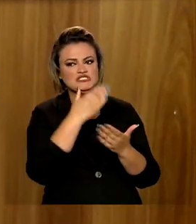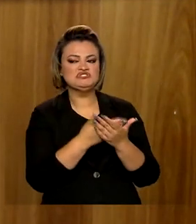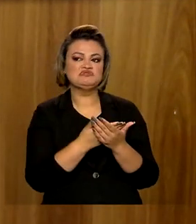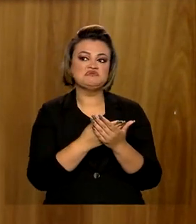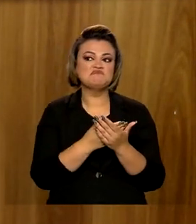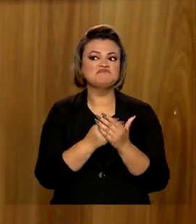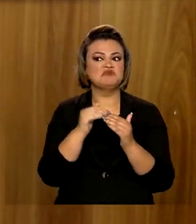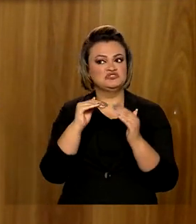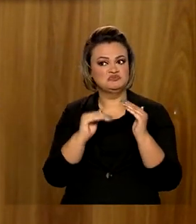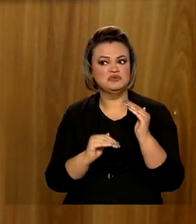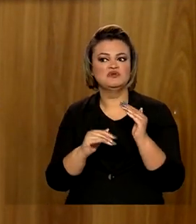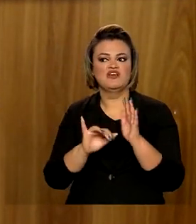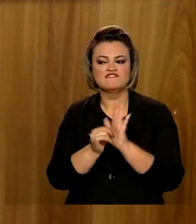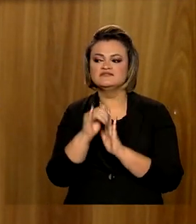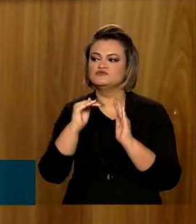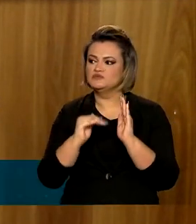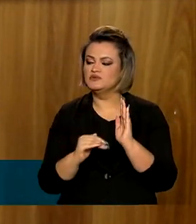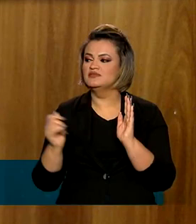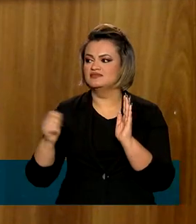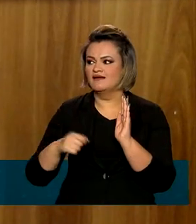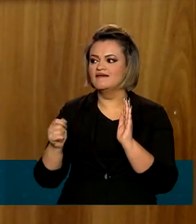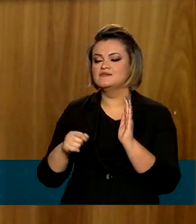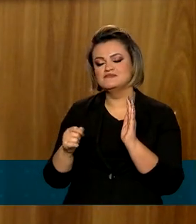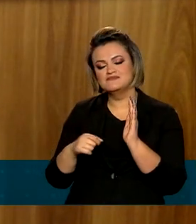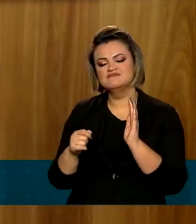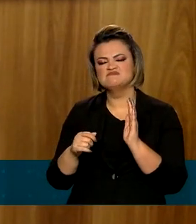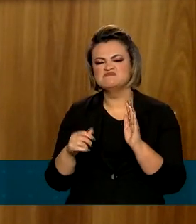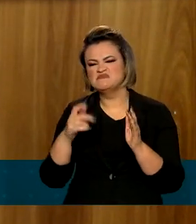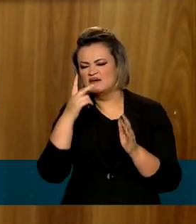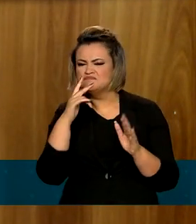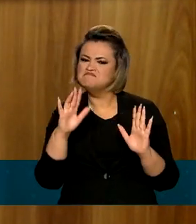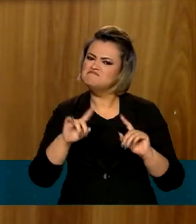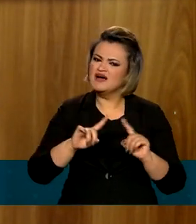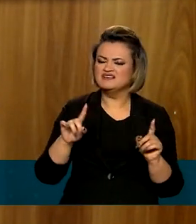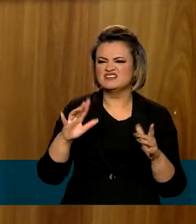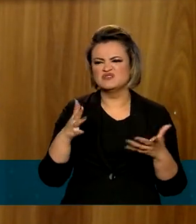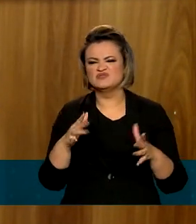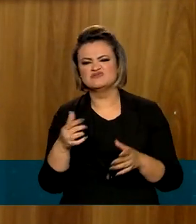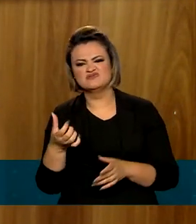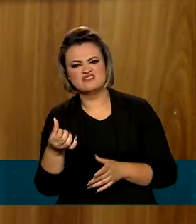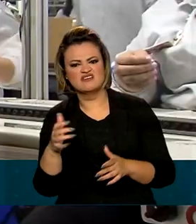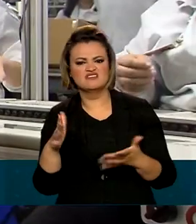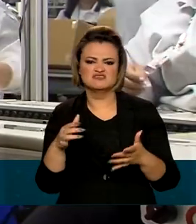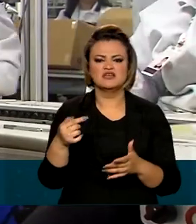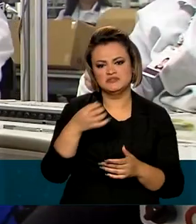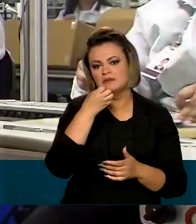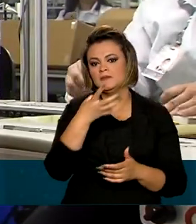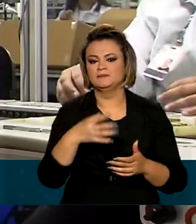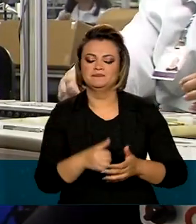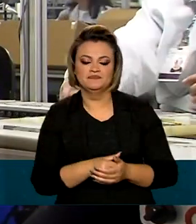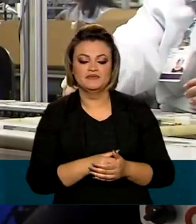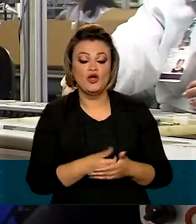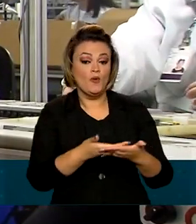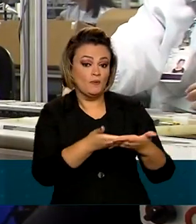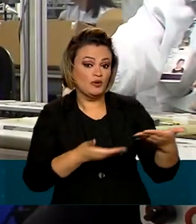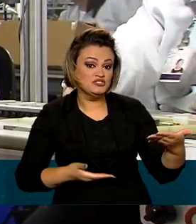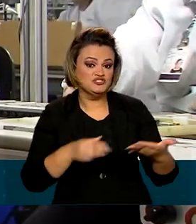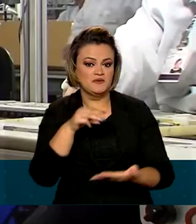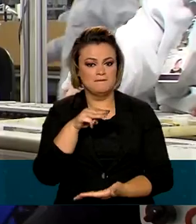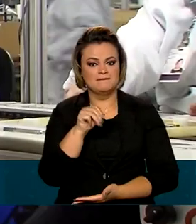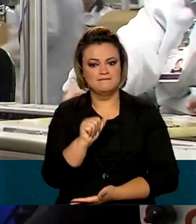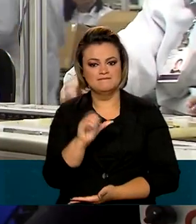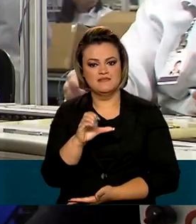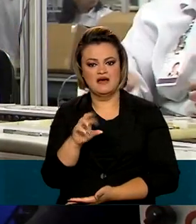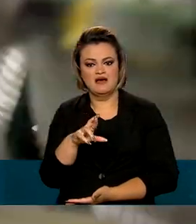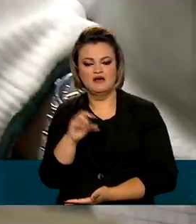abaixo de 6%, mas eu acho entre 6% e 7% uma boa previsão. O boletim macrofiscal alerta ainda